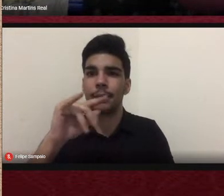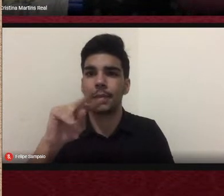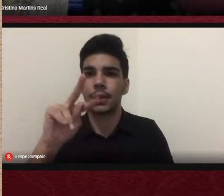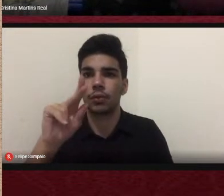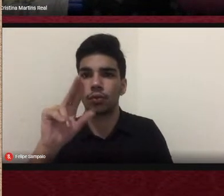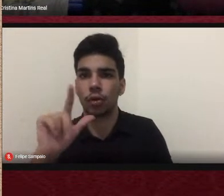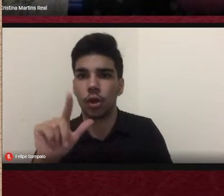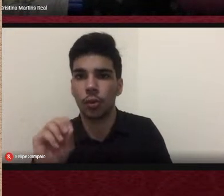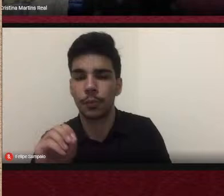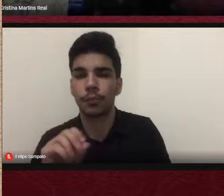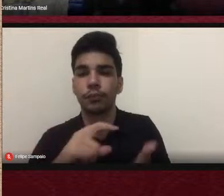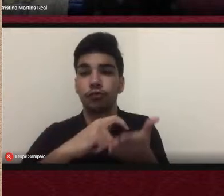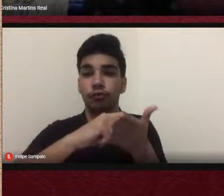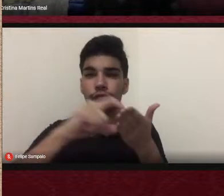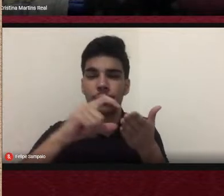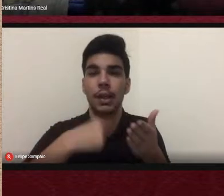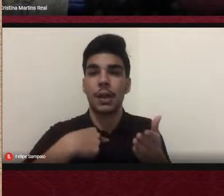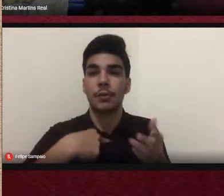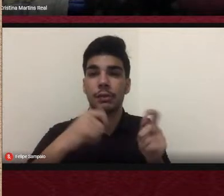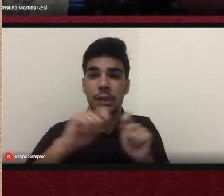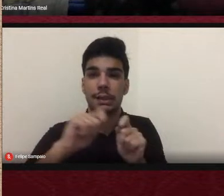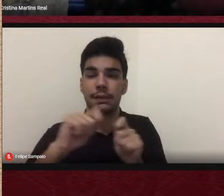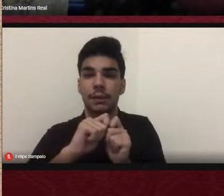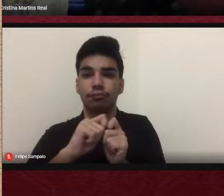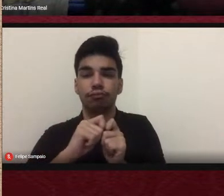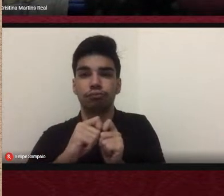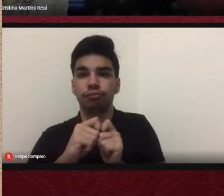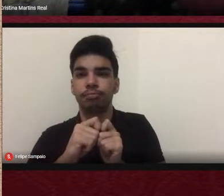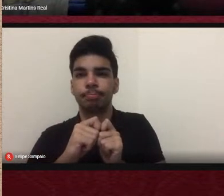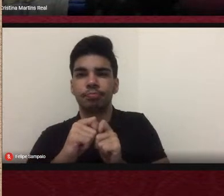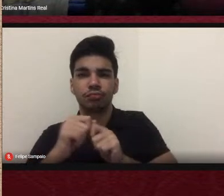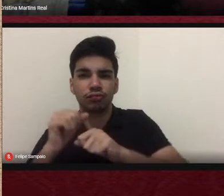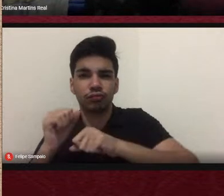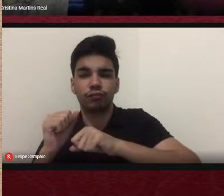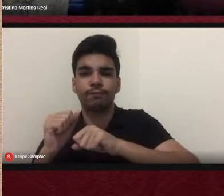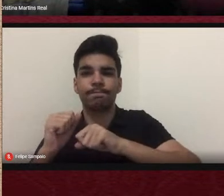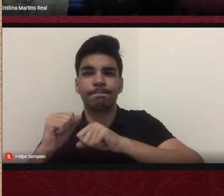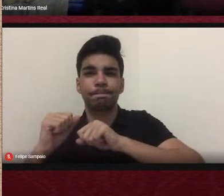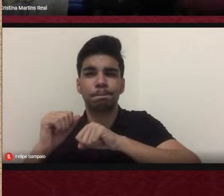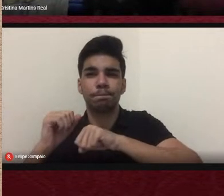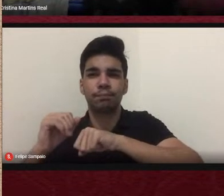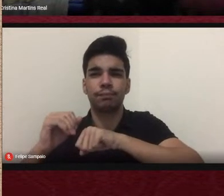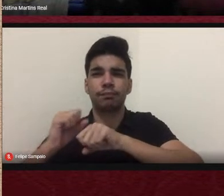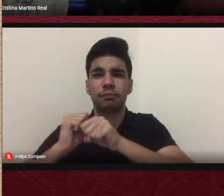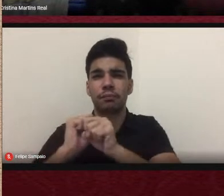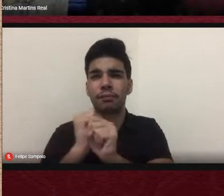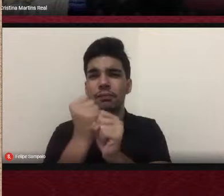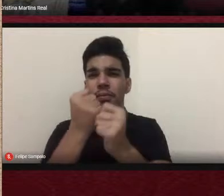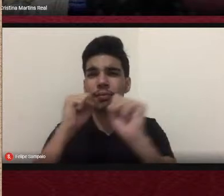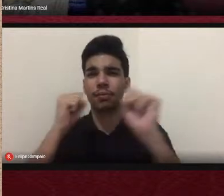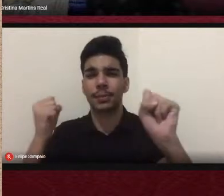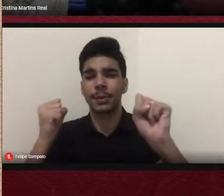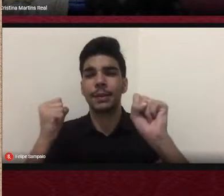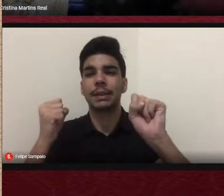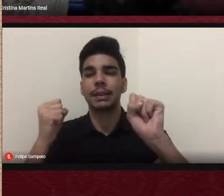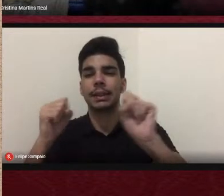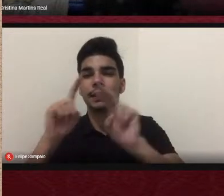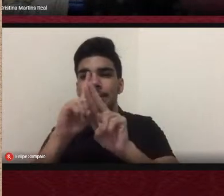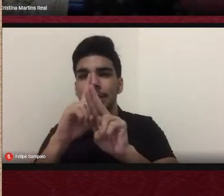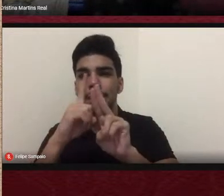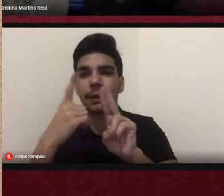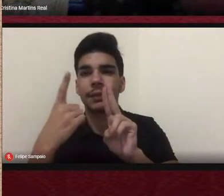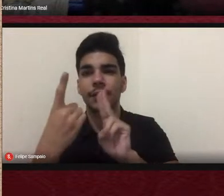sobre a expansão da educação superior na e da UFGD.